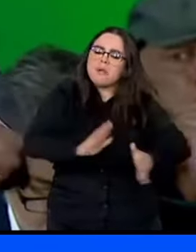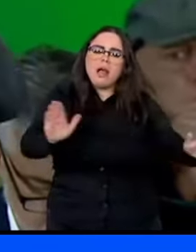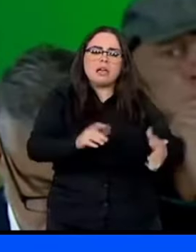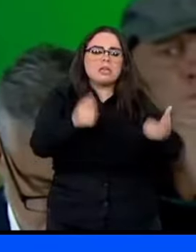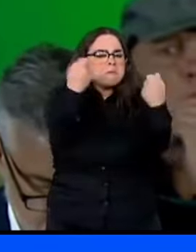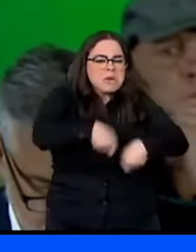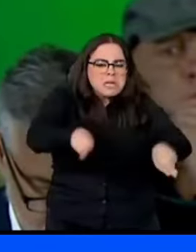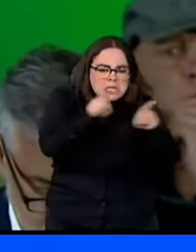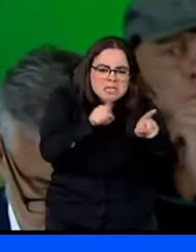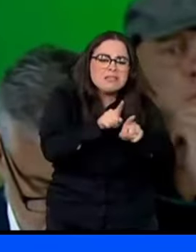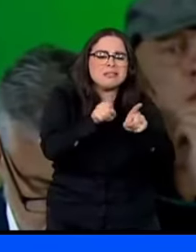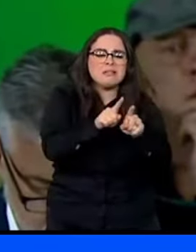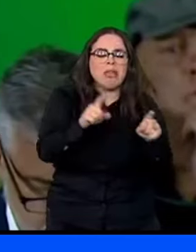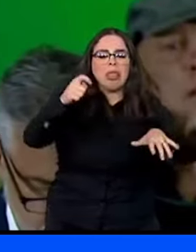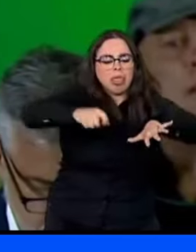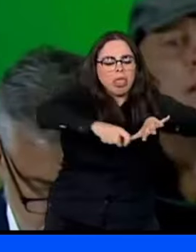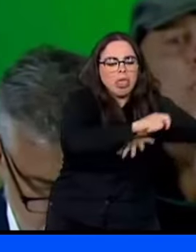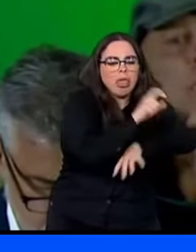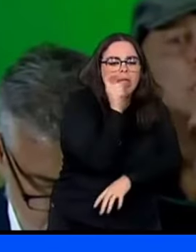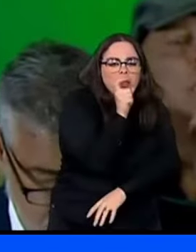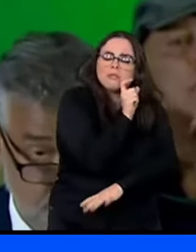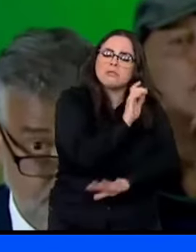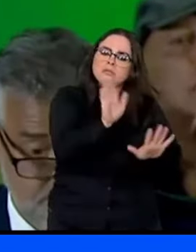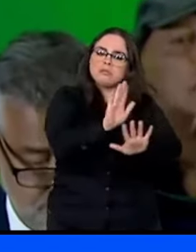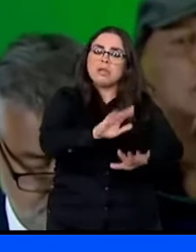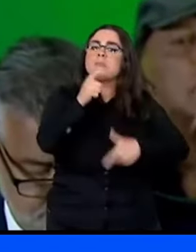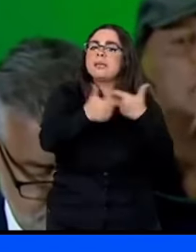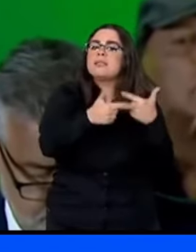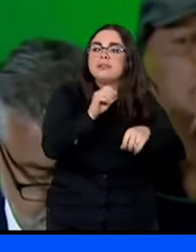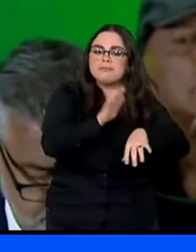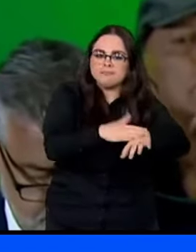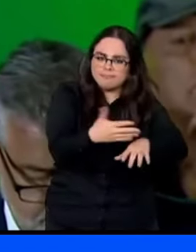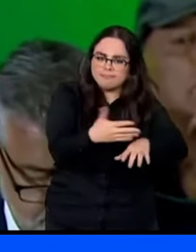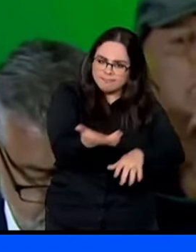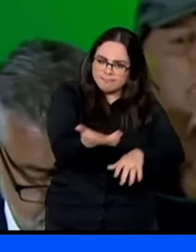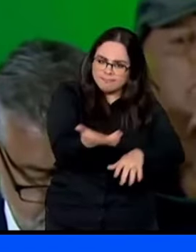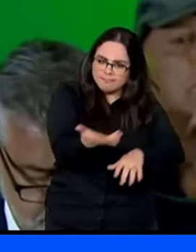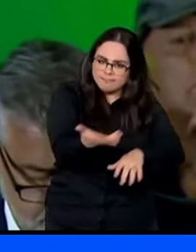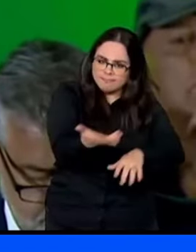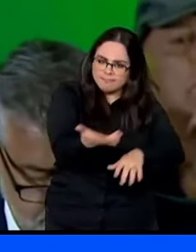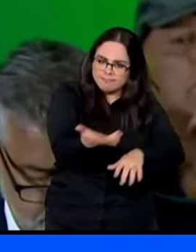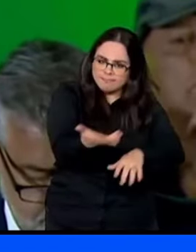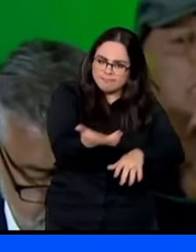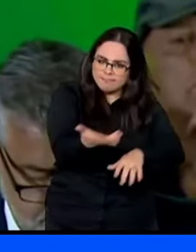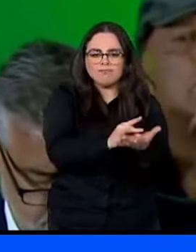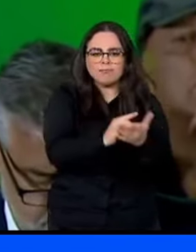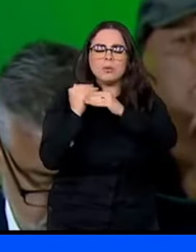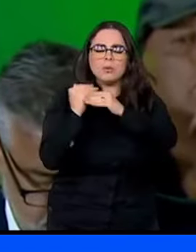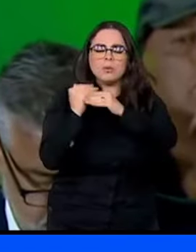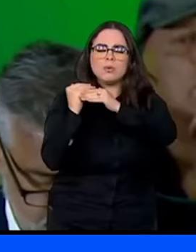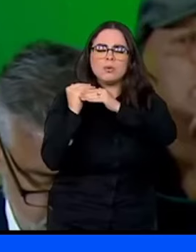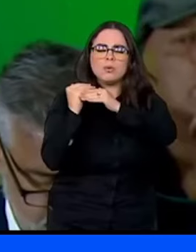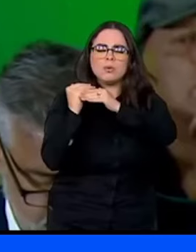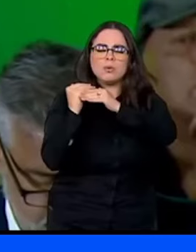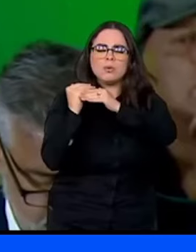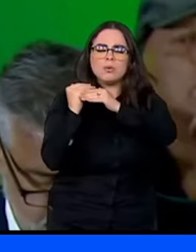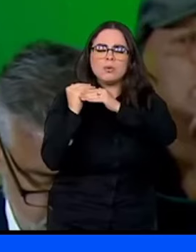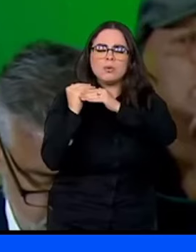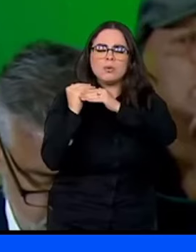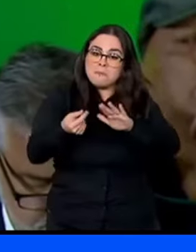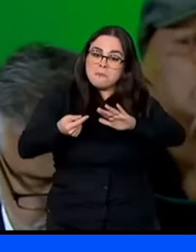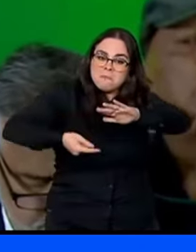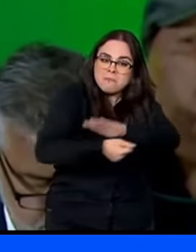mundo Não precisa de fake news O mundo Precisa de trabalho O mundo Precisa de harmonia O mundo Precisa de